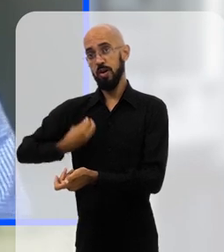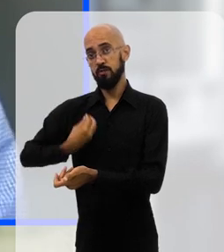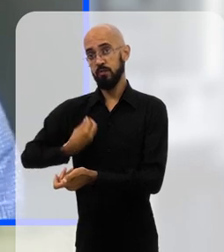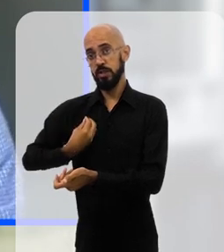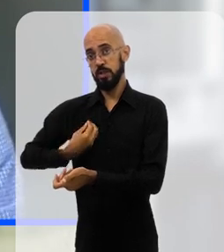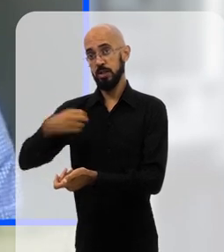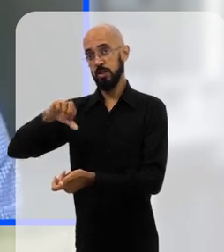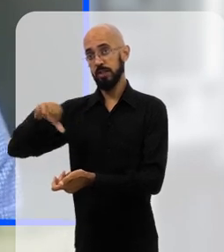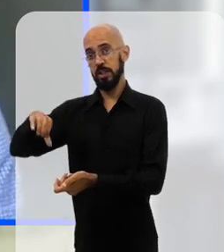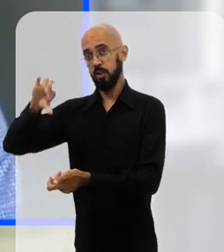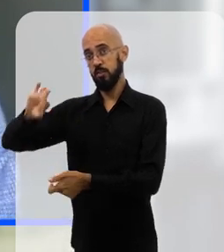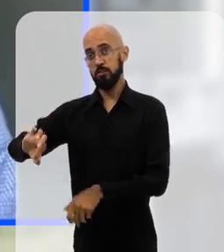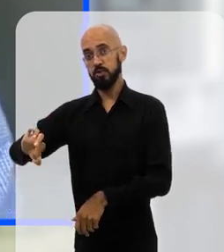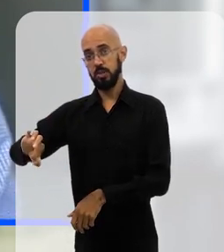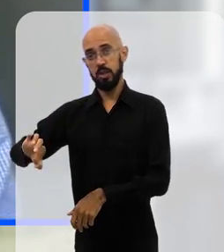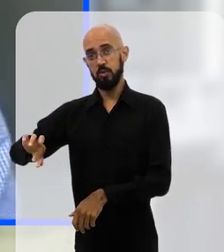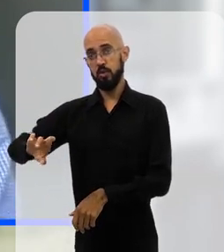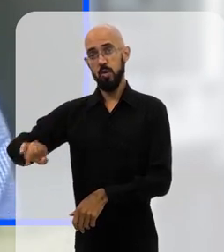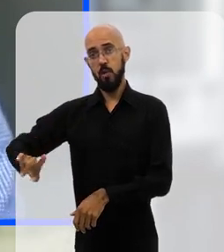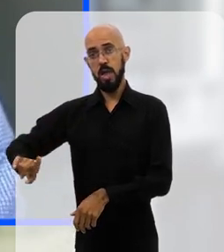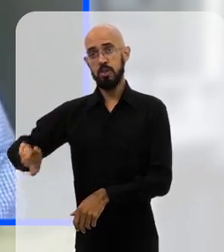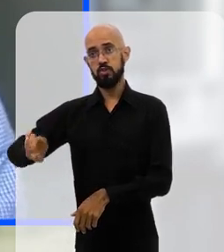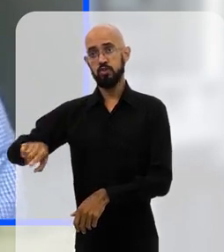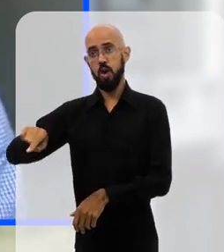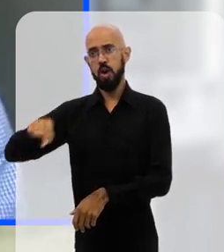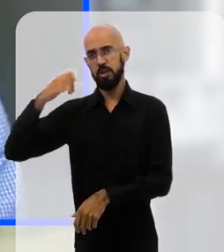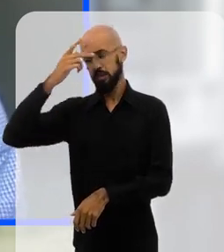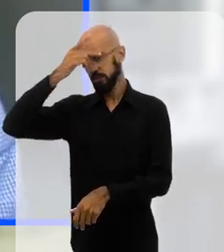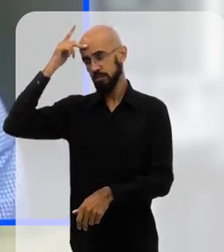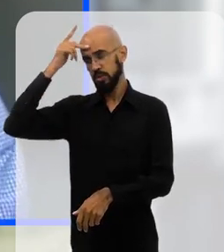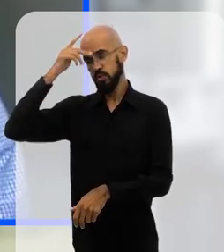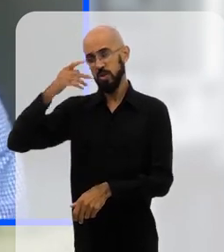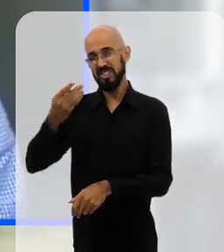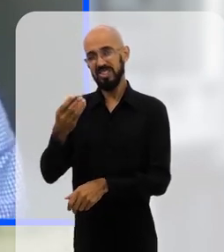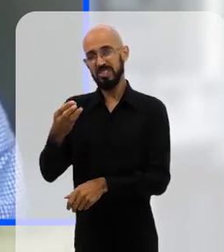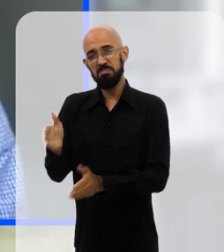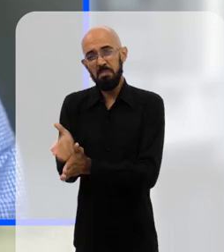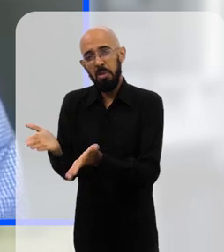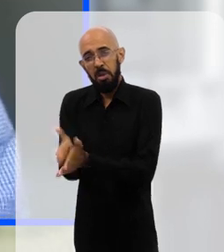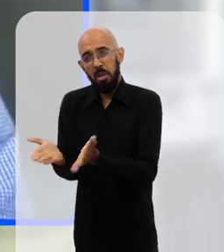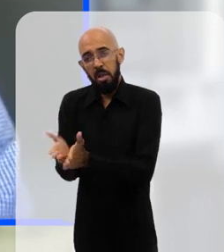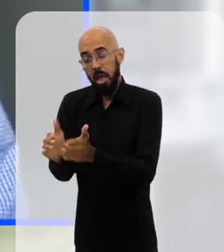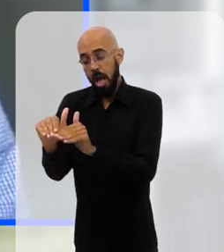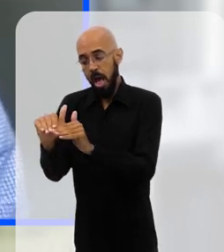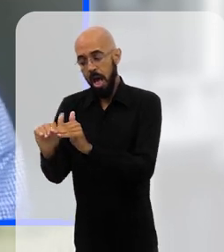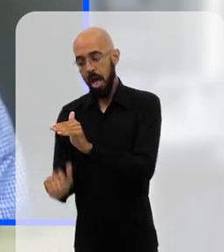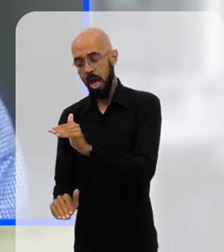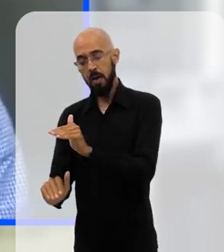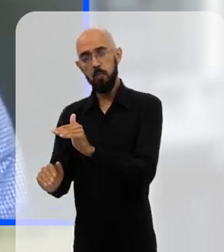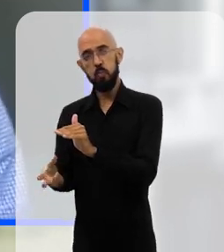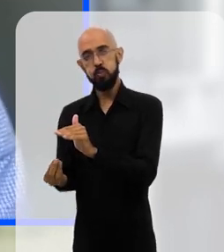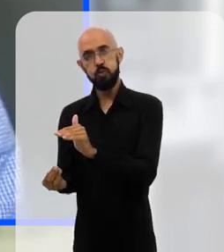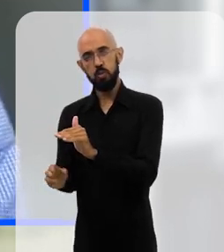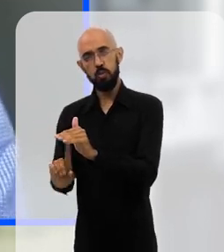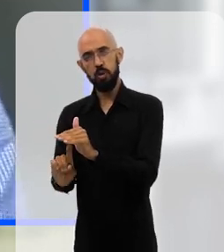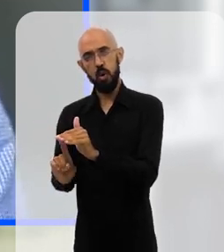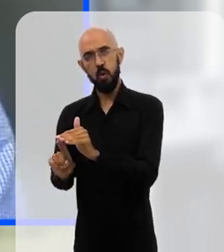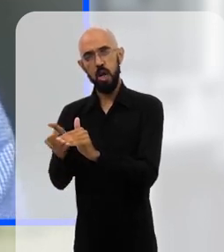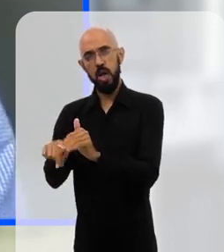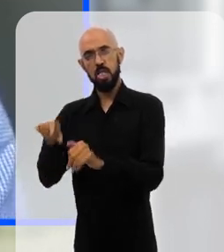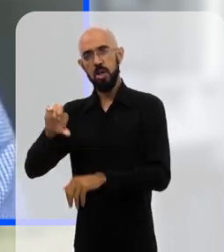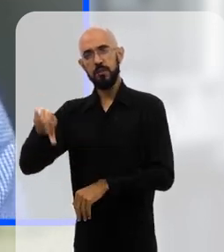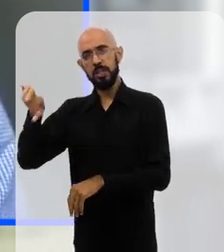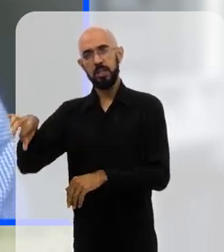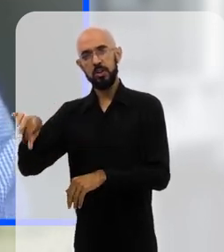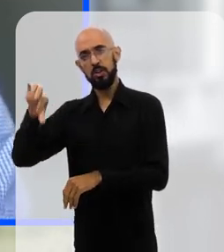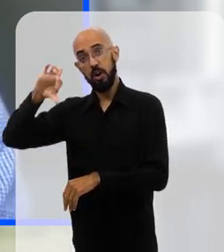uma piora de vida, 99%, então a gente não está falando só das pessoas muito pobres, as pessoas em situação de miséria, a